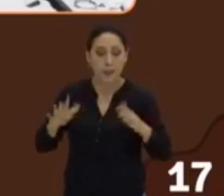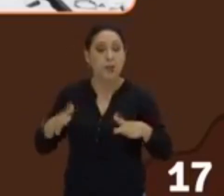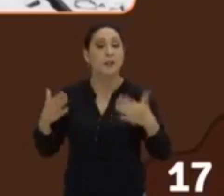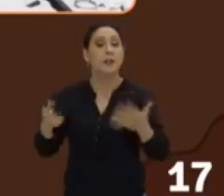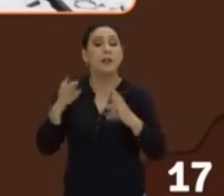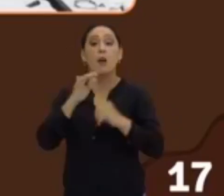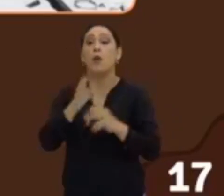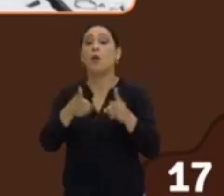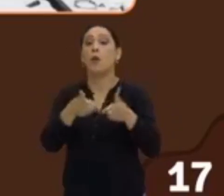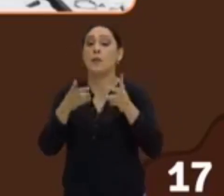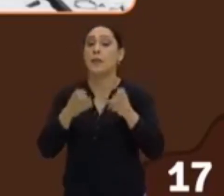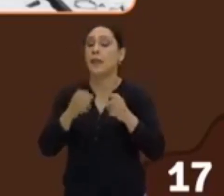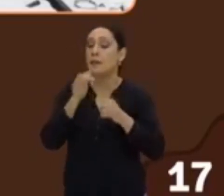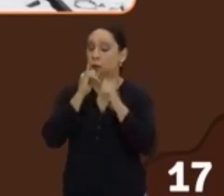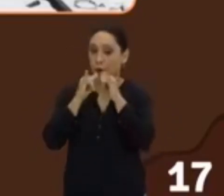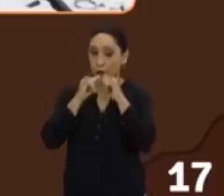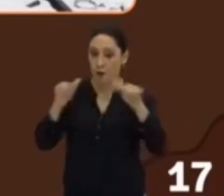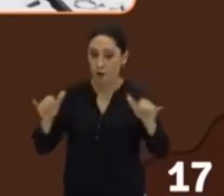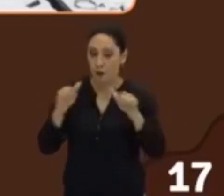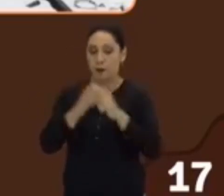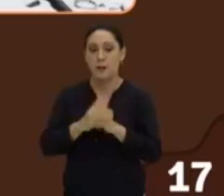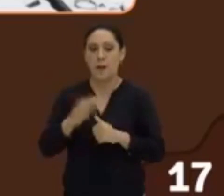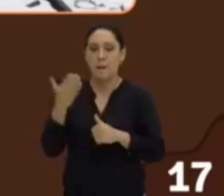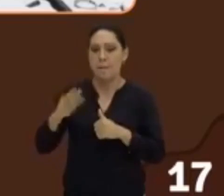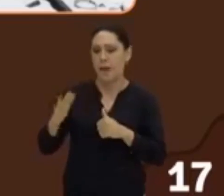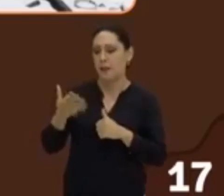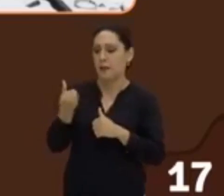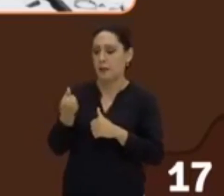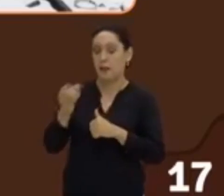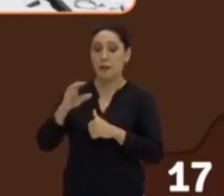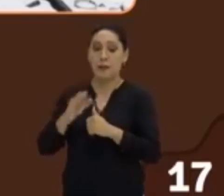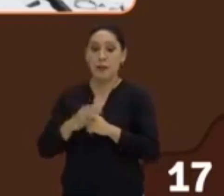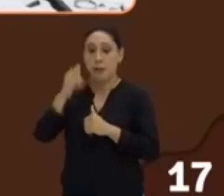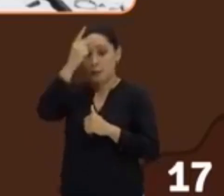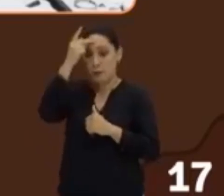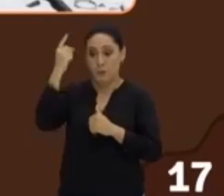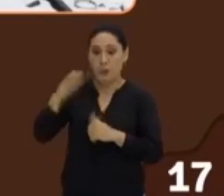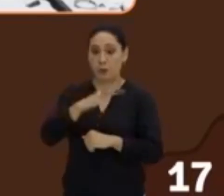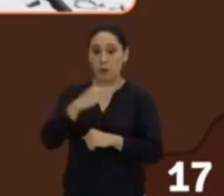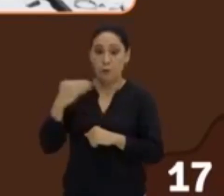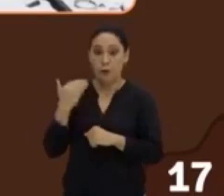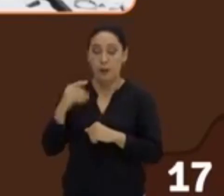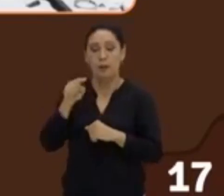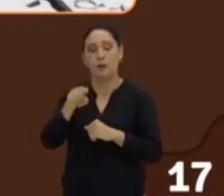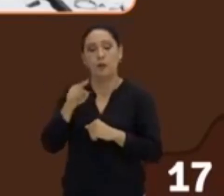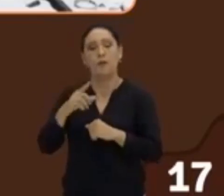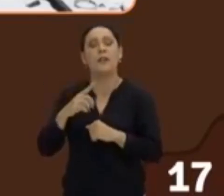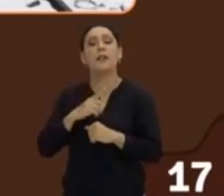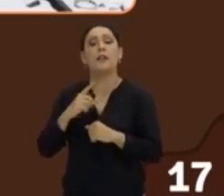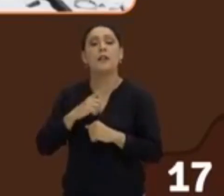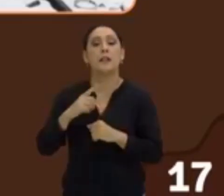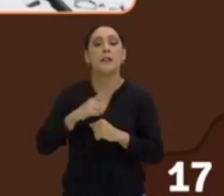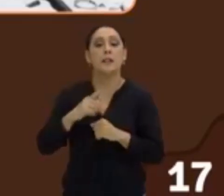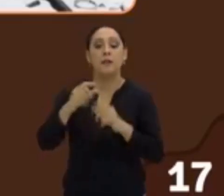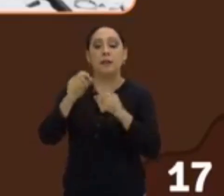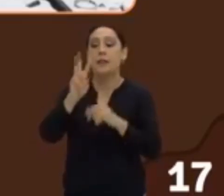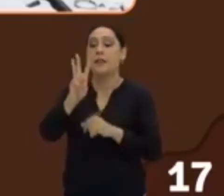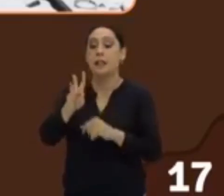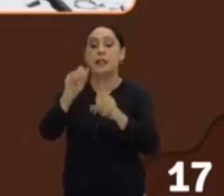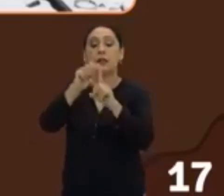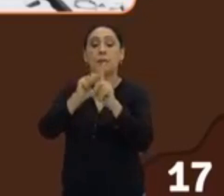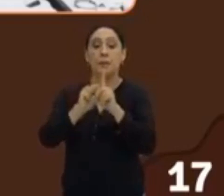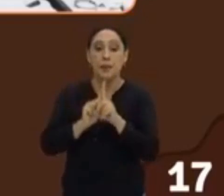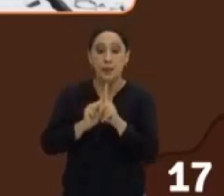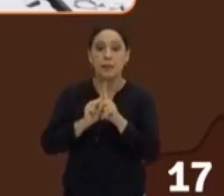vejam só. Como eu te disse que perto de 6 milhões de pessoas foram mortas, então tu vai ter o quê? Três meses que